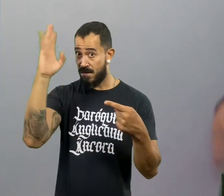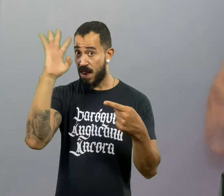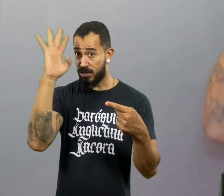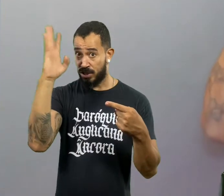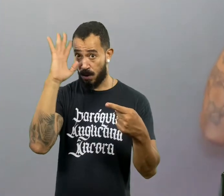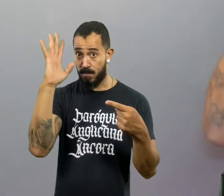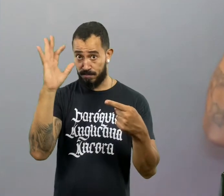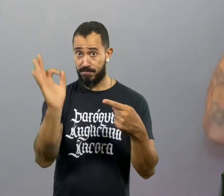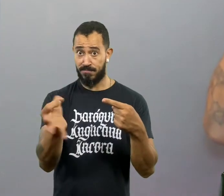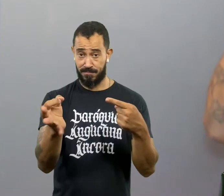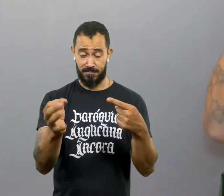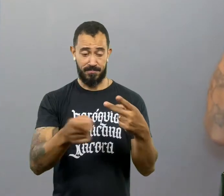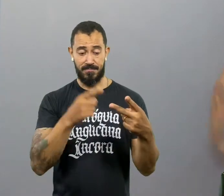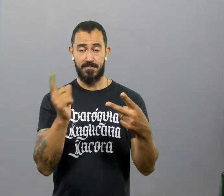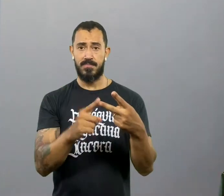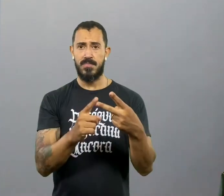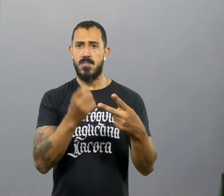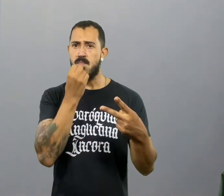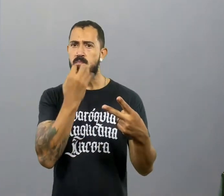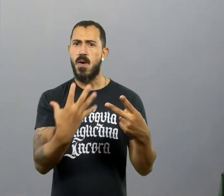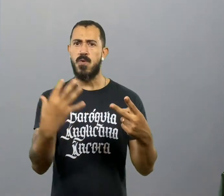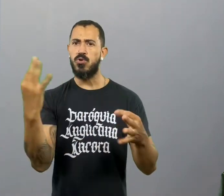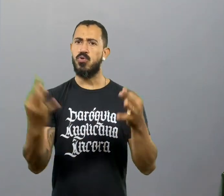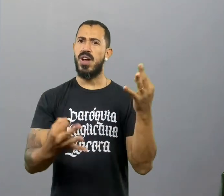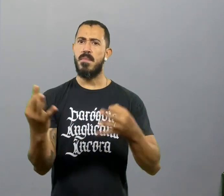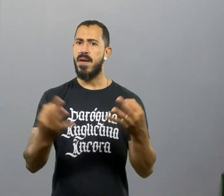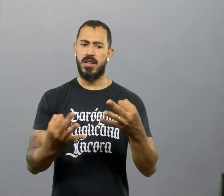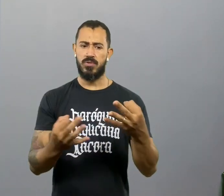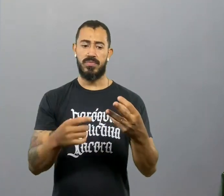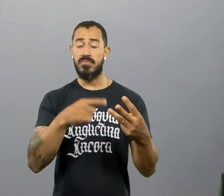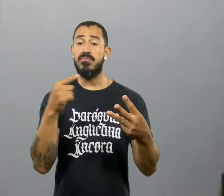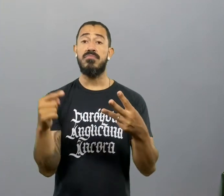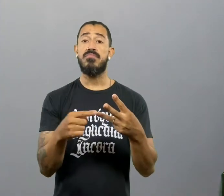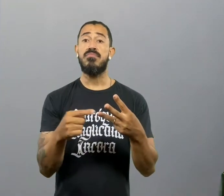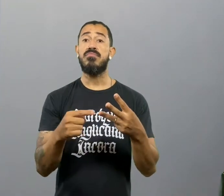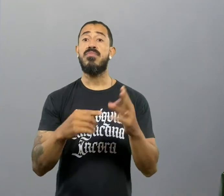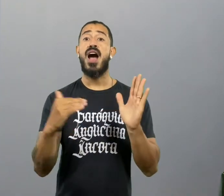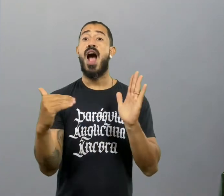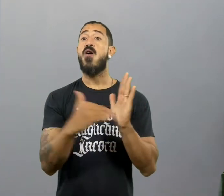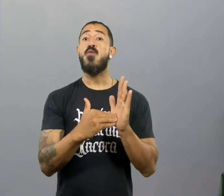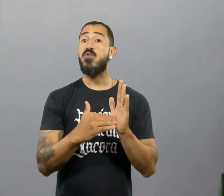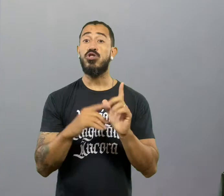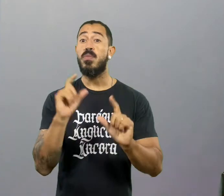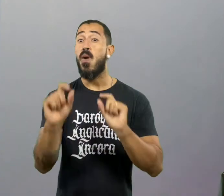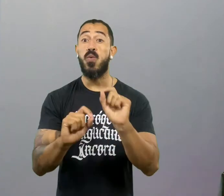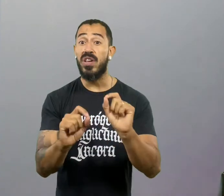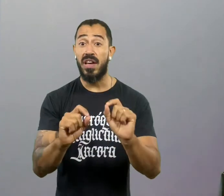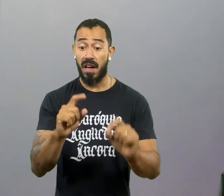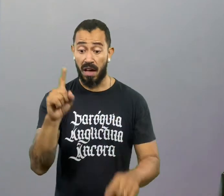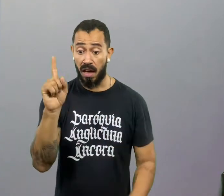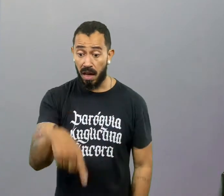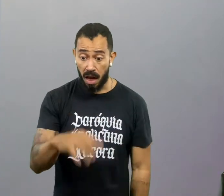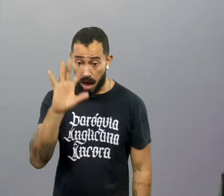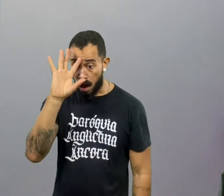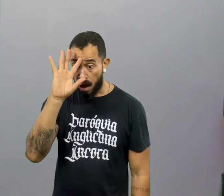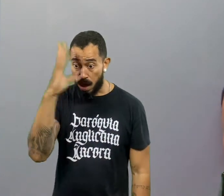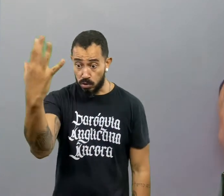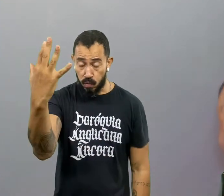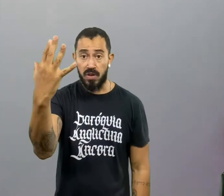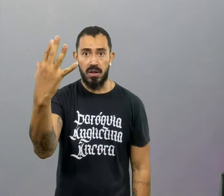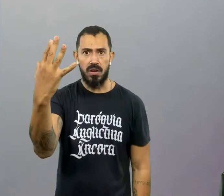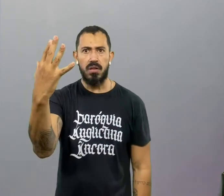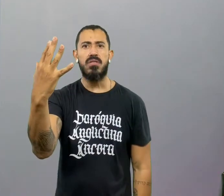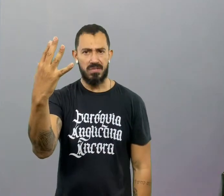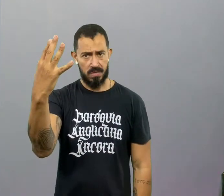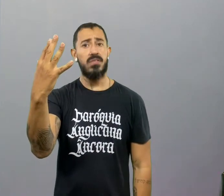fazer uma boa reflexão, depois um bom julgamento. E agora chega a última parte, que é tomar decisão. É preciso